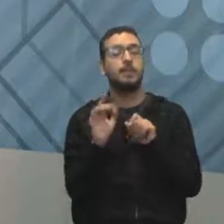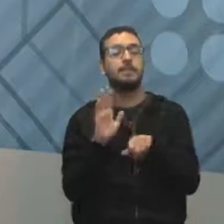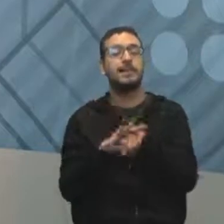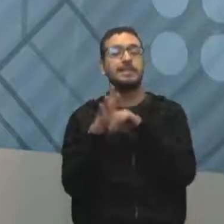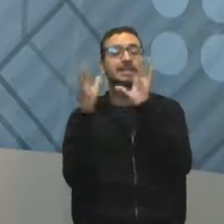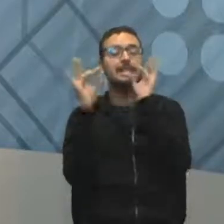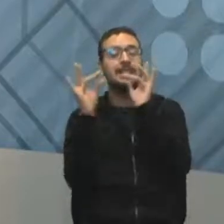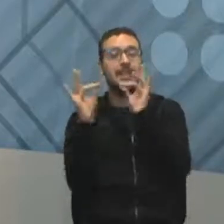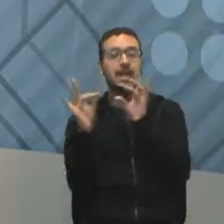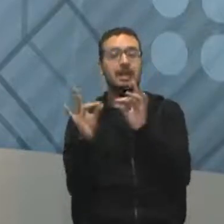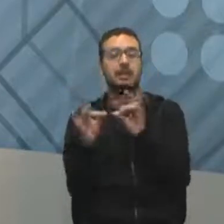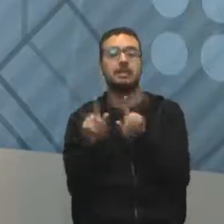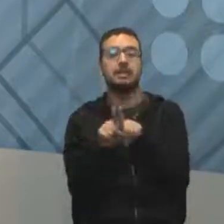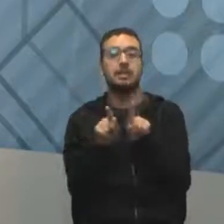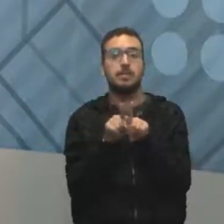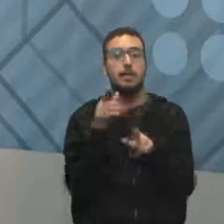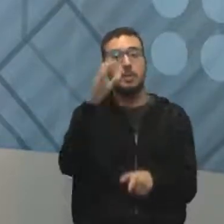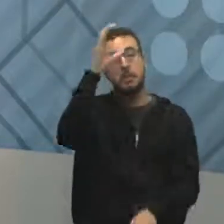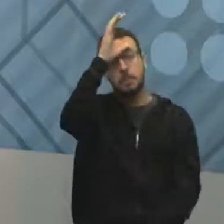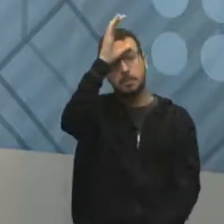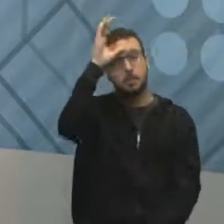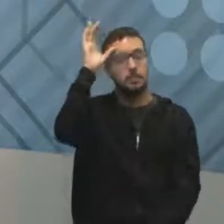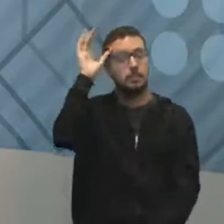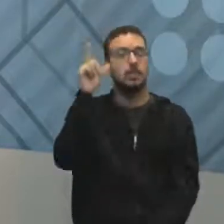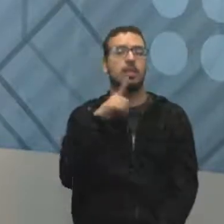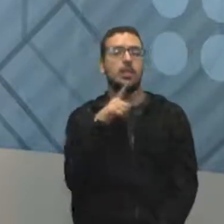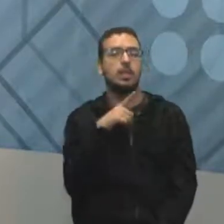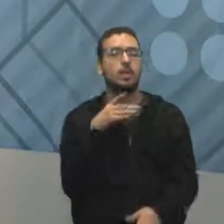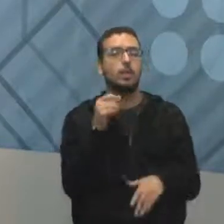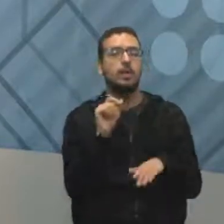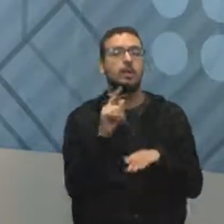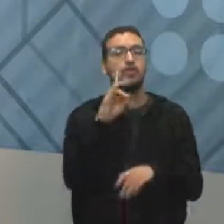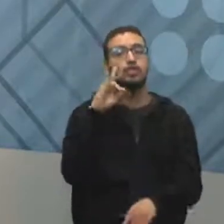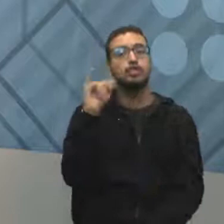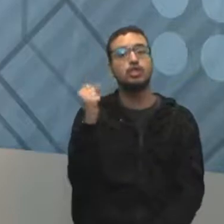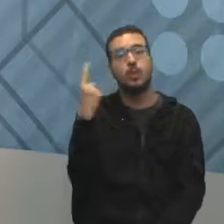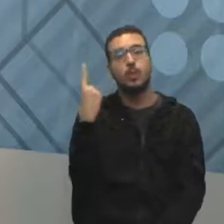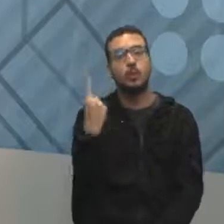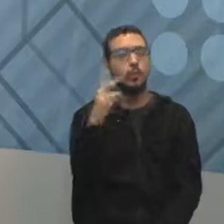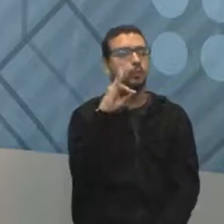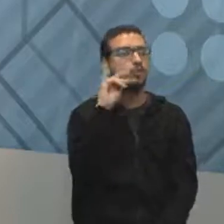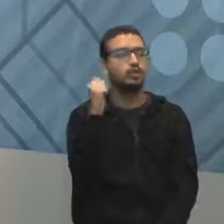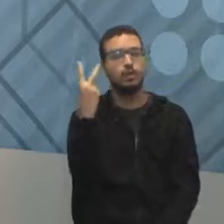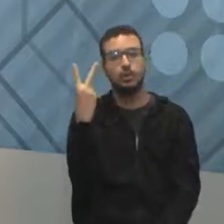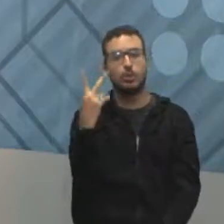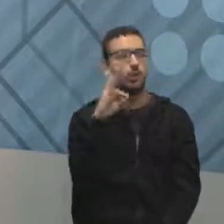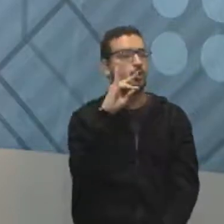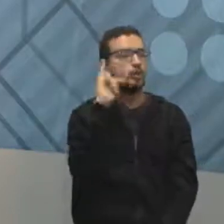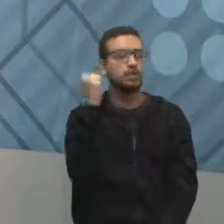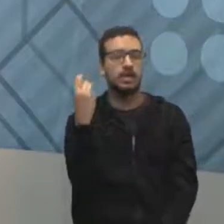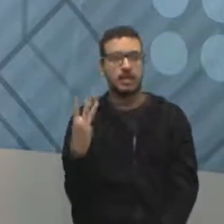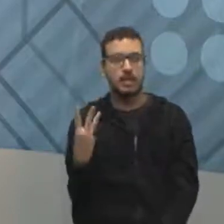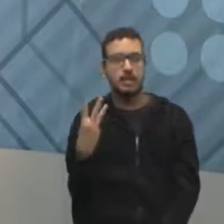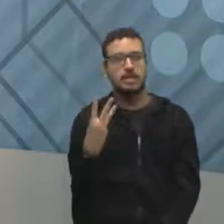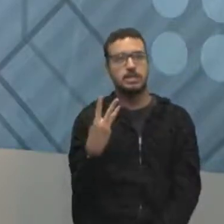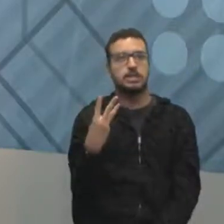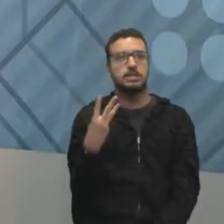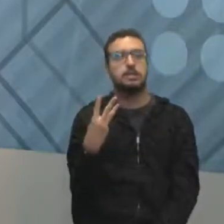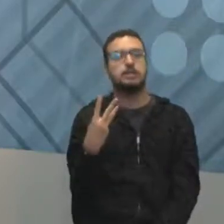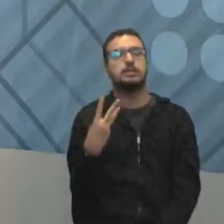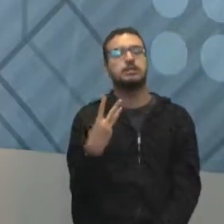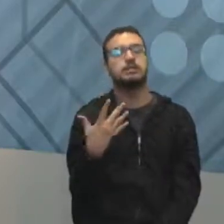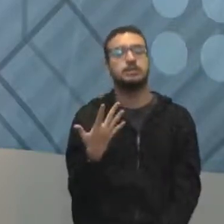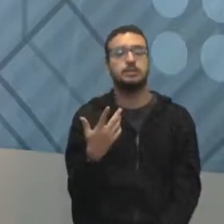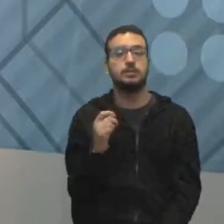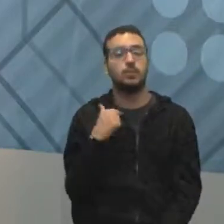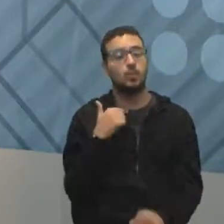pessoas. Inclusive, o público eu posso detalhar. Tem público do dia 1, público do dia 2, do dia 3, e eu vou me comunicar de formas